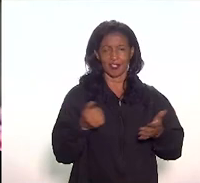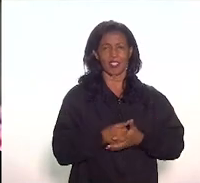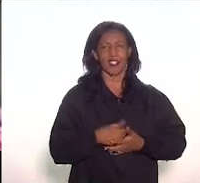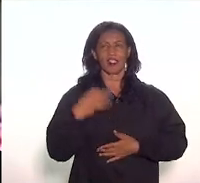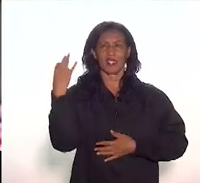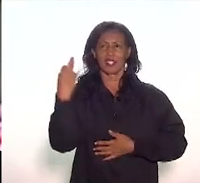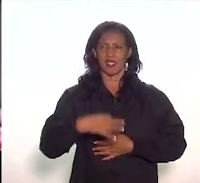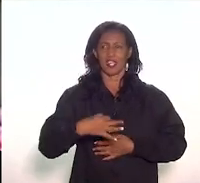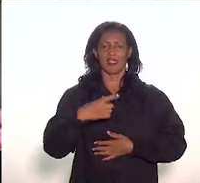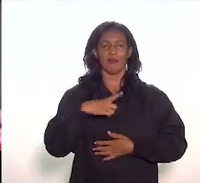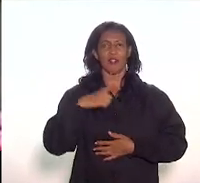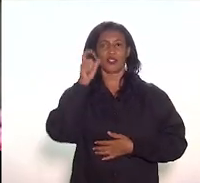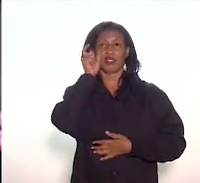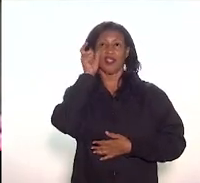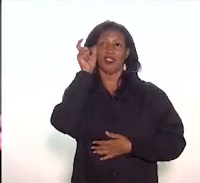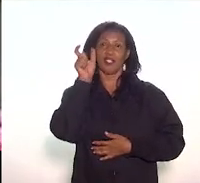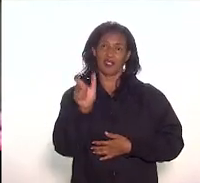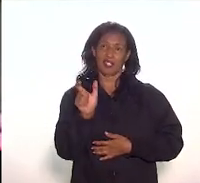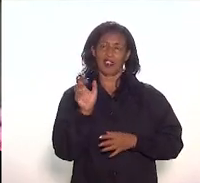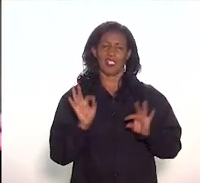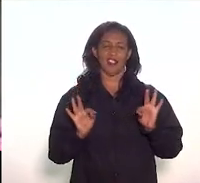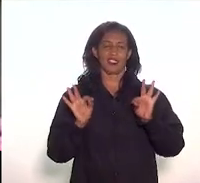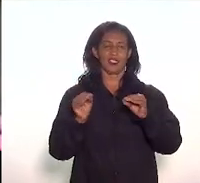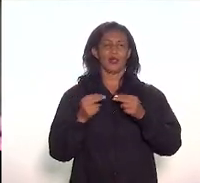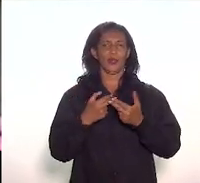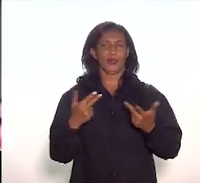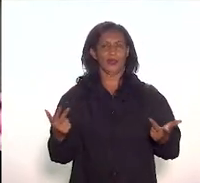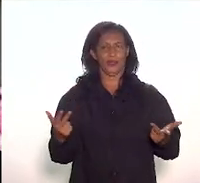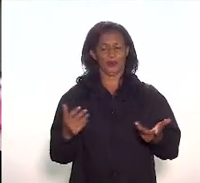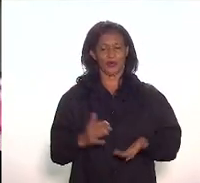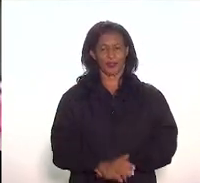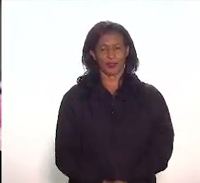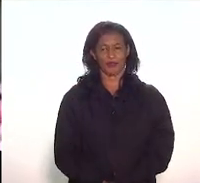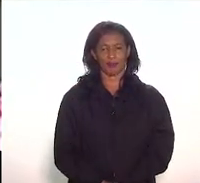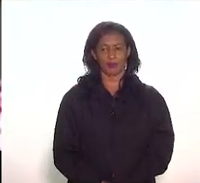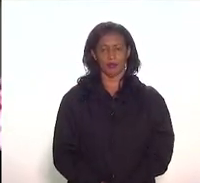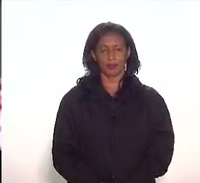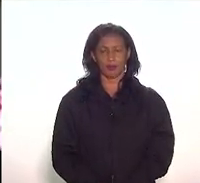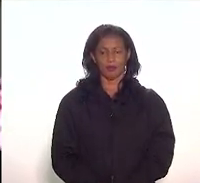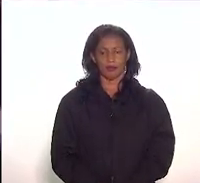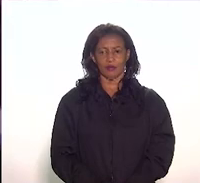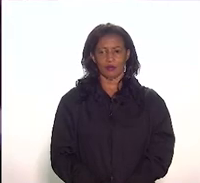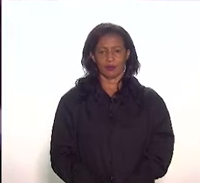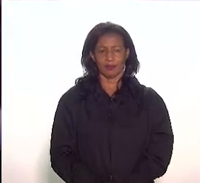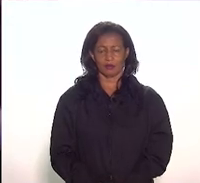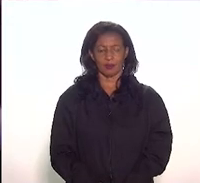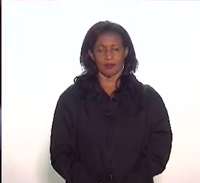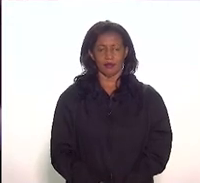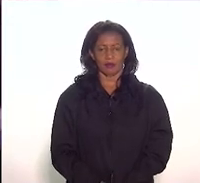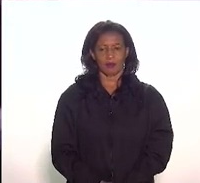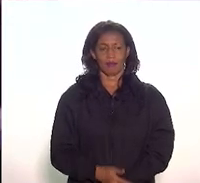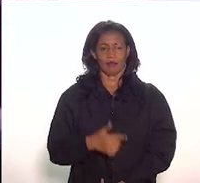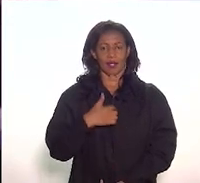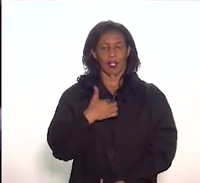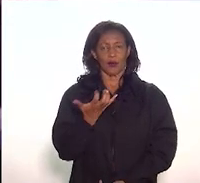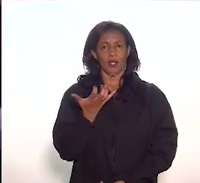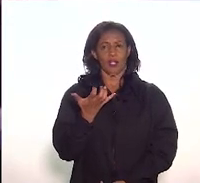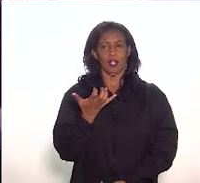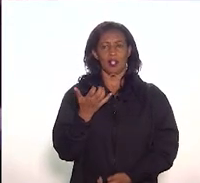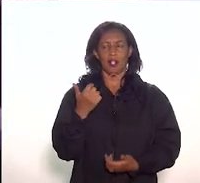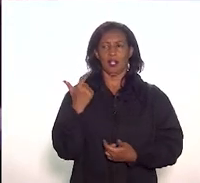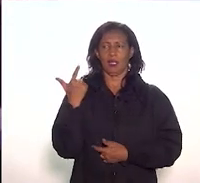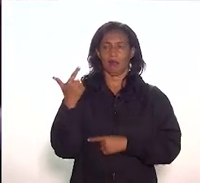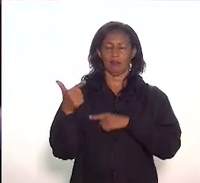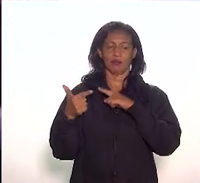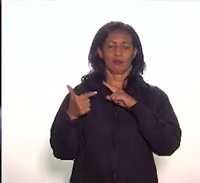certamente têm o melhor interesse em tudo isso. É isso. Obrigada. Obrigado. Eu gostaria de passar a palavra então agora